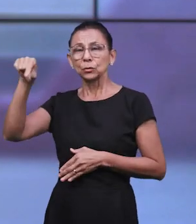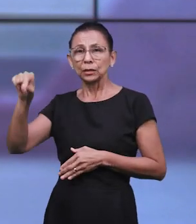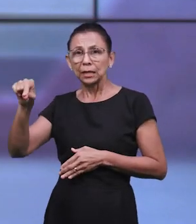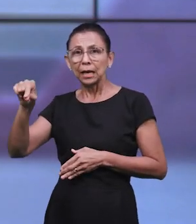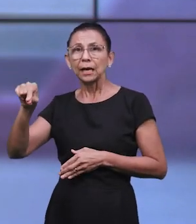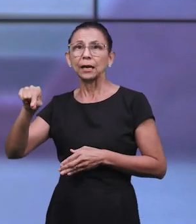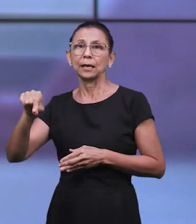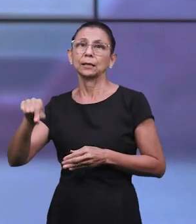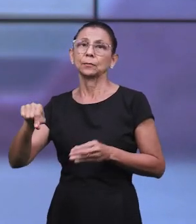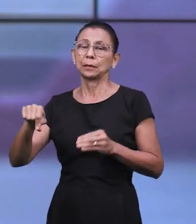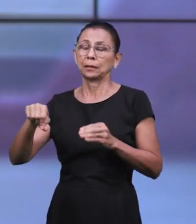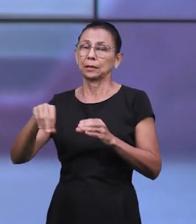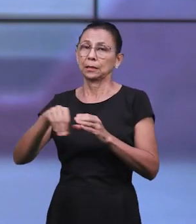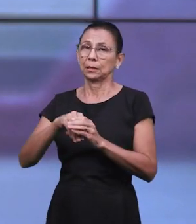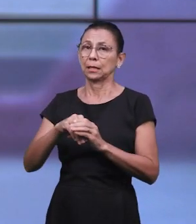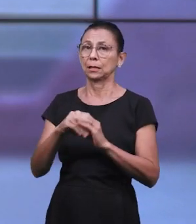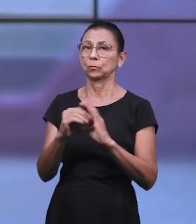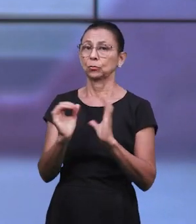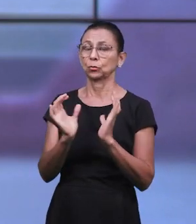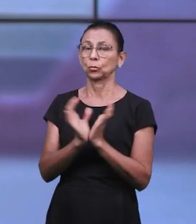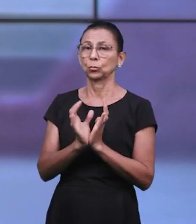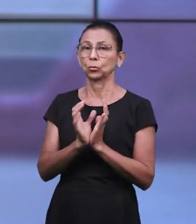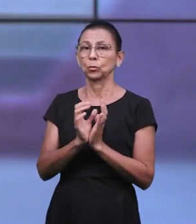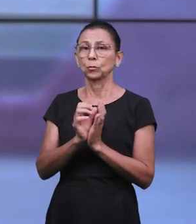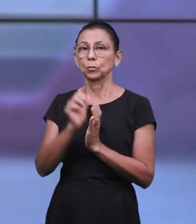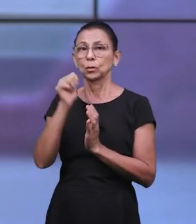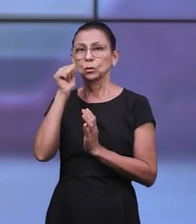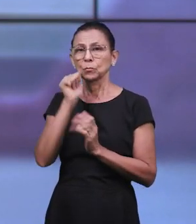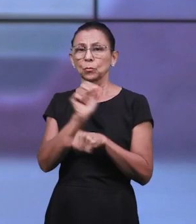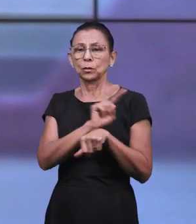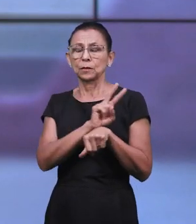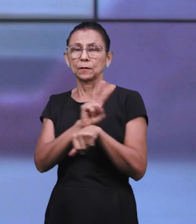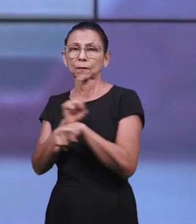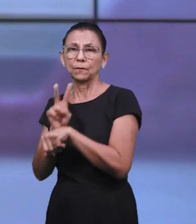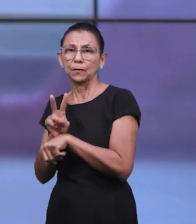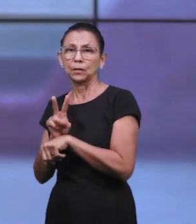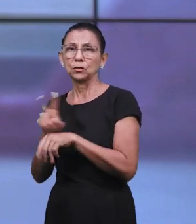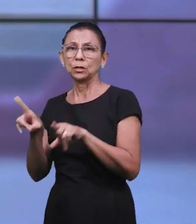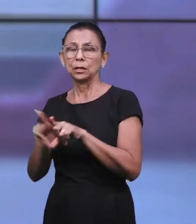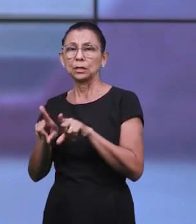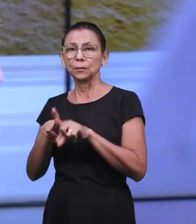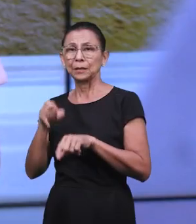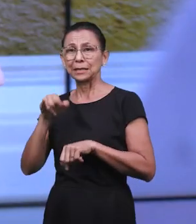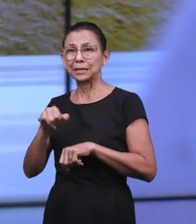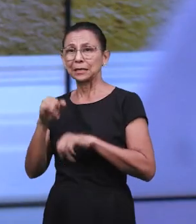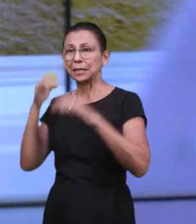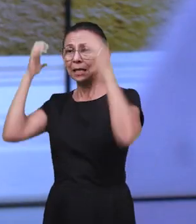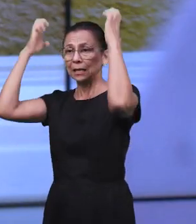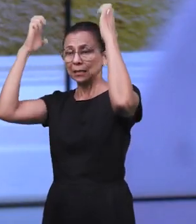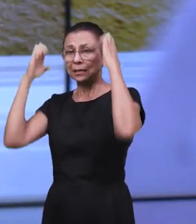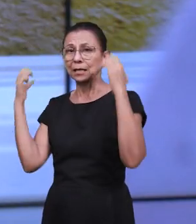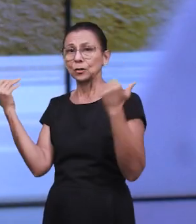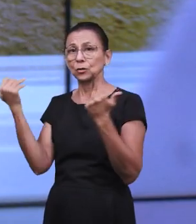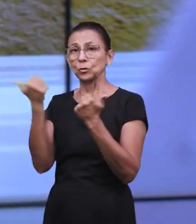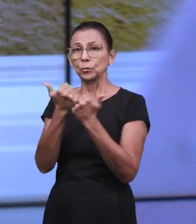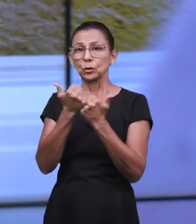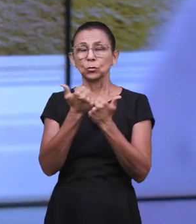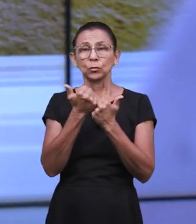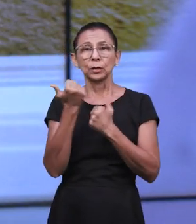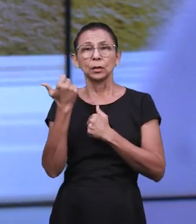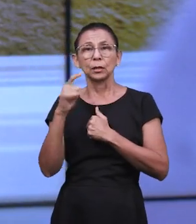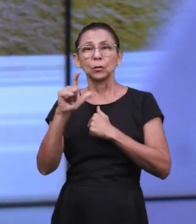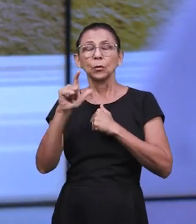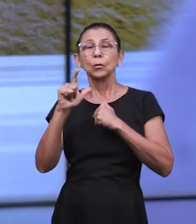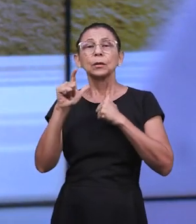virgens para pôr a coroa real e se tornar rainha no lugar de bastir. Nossos filhos também crescem,